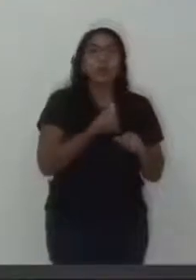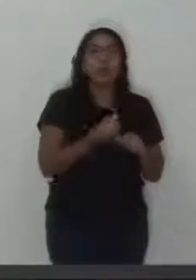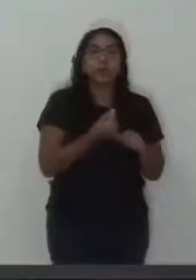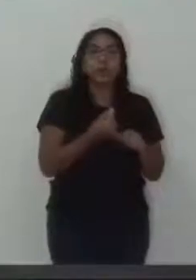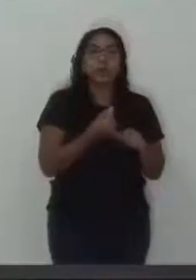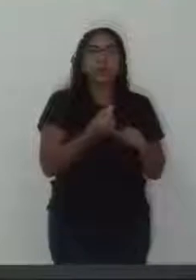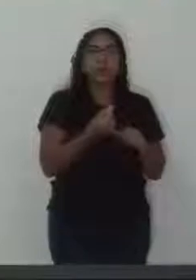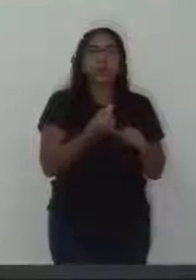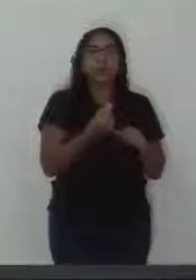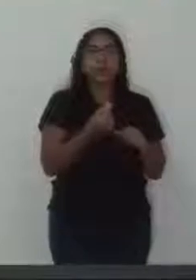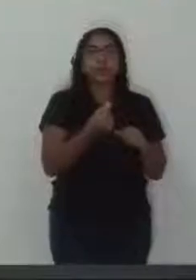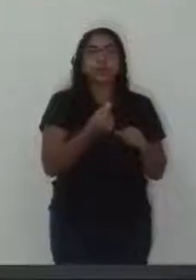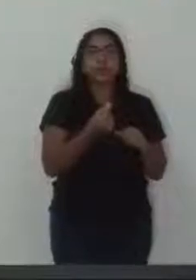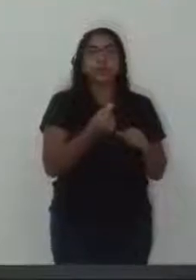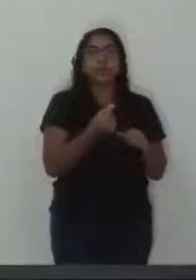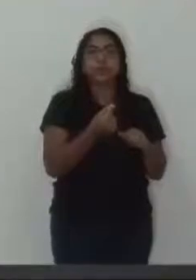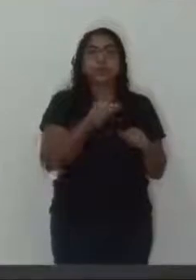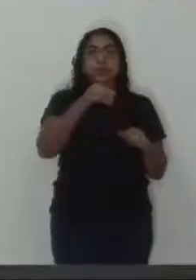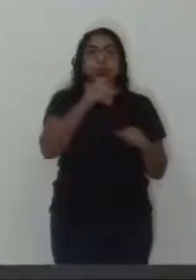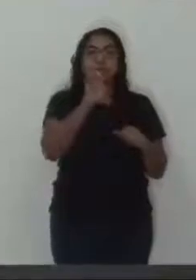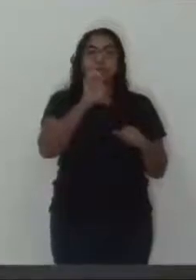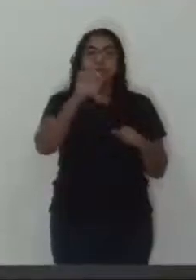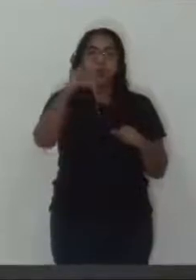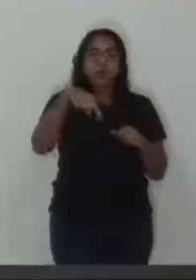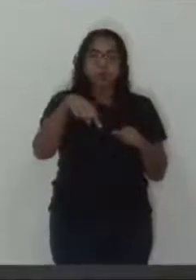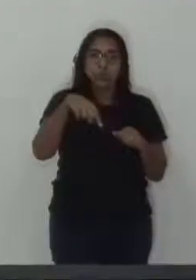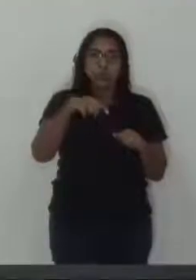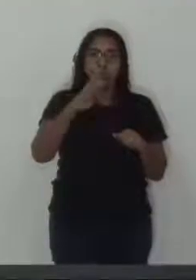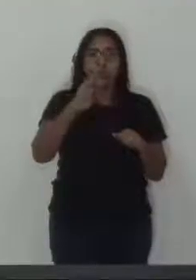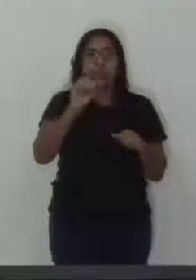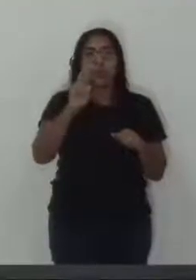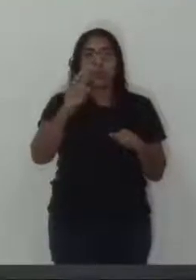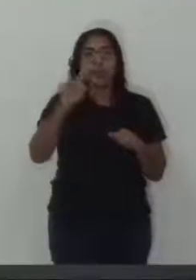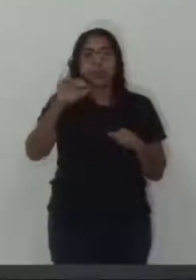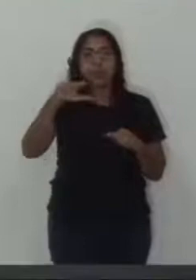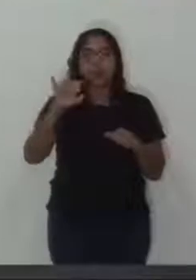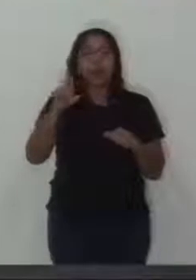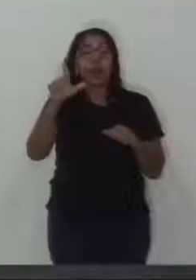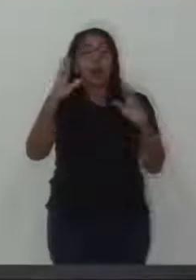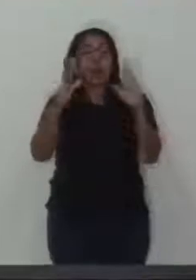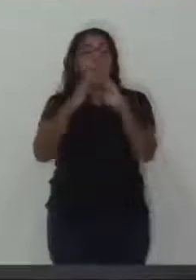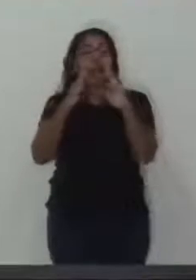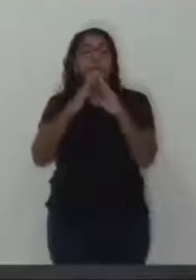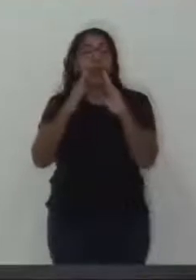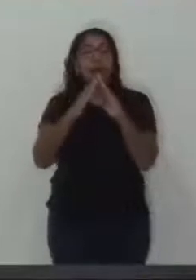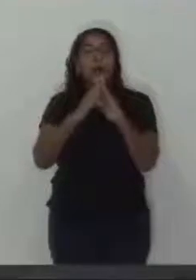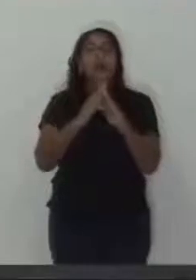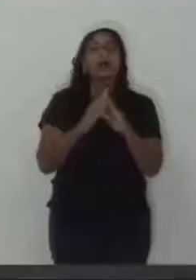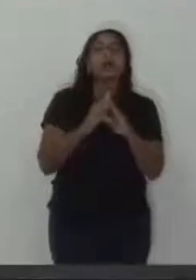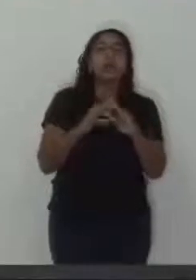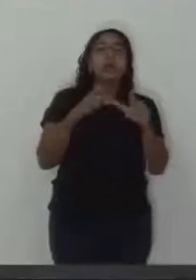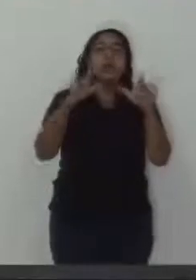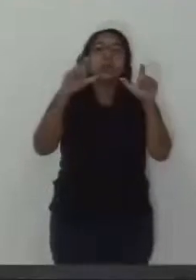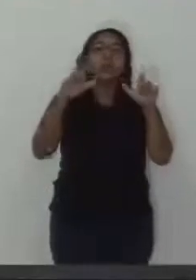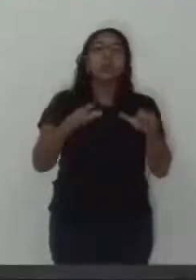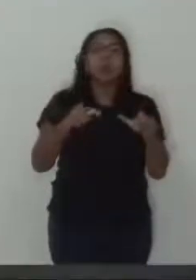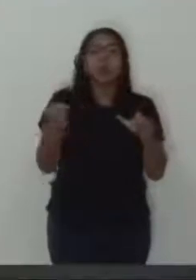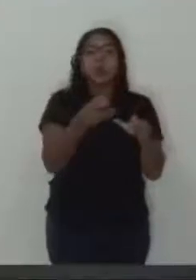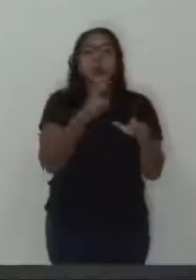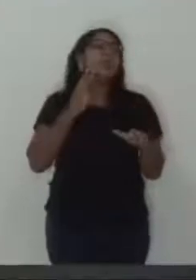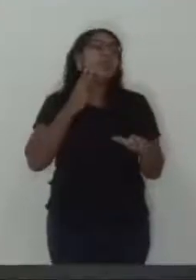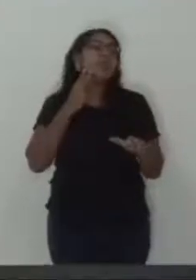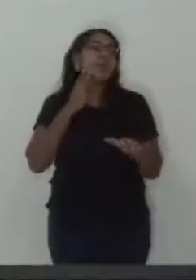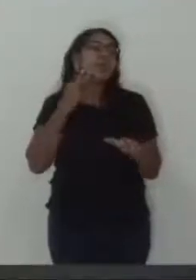Carnavalesco Oral da Nova, José Henrique Bordini Melli, na Rua 7 de Setembro, 361, Nova Vinheta,